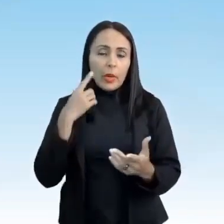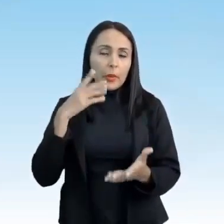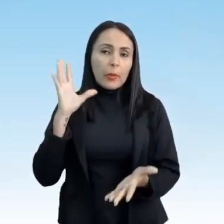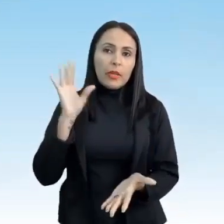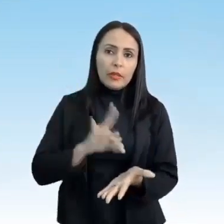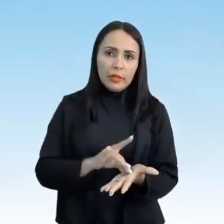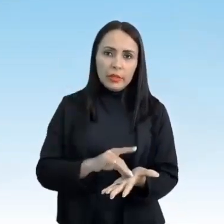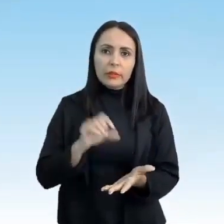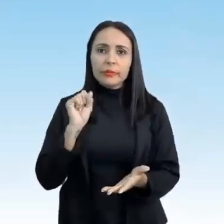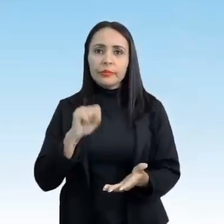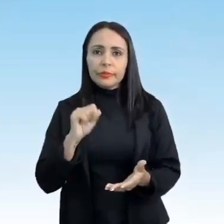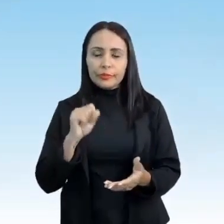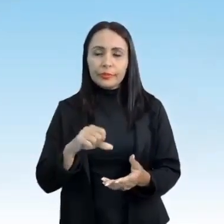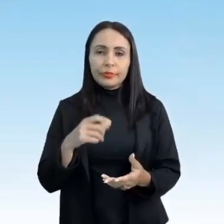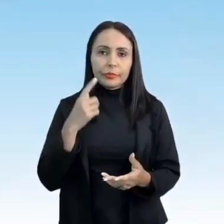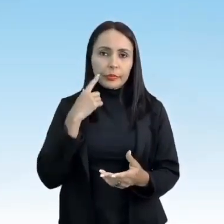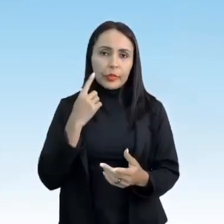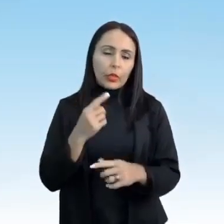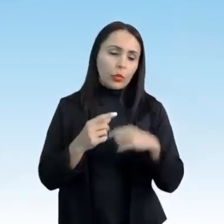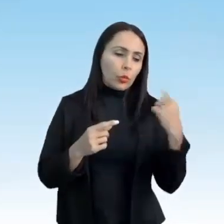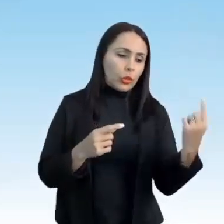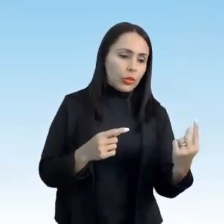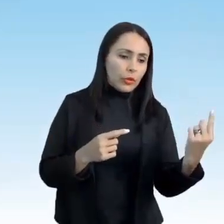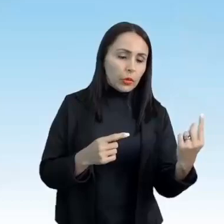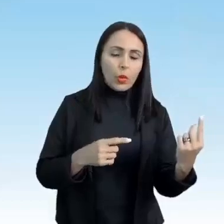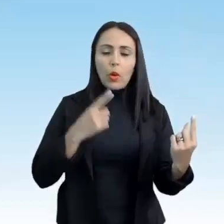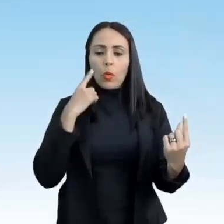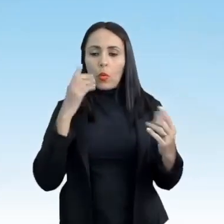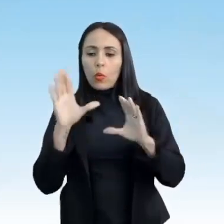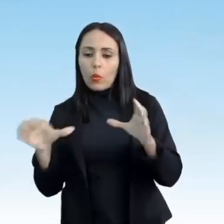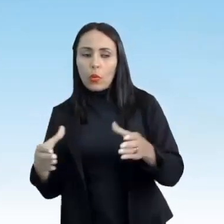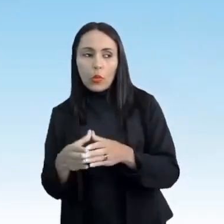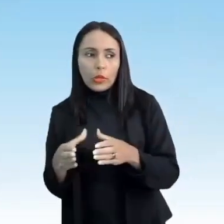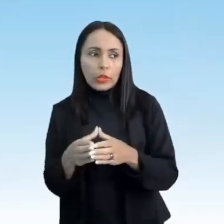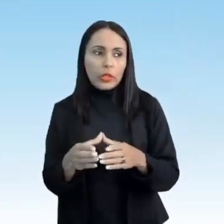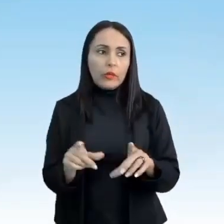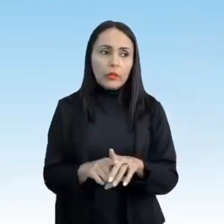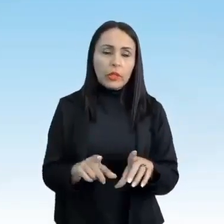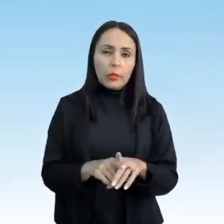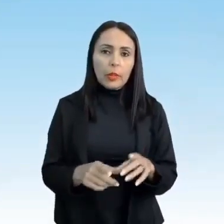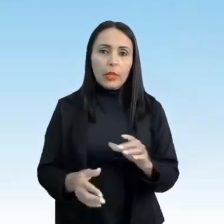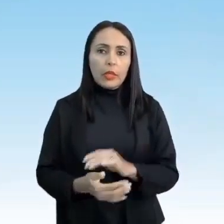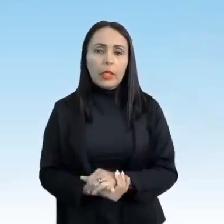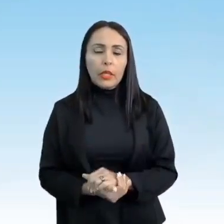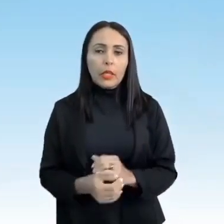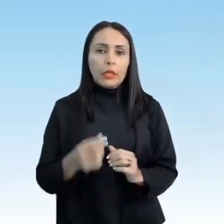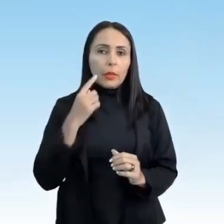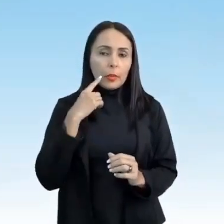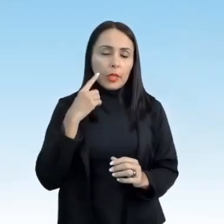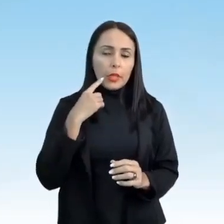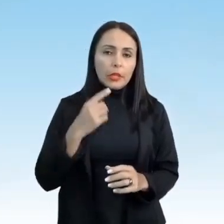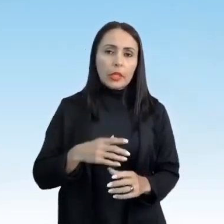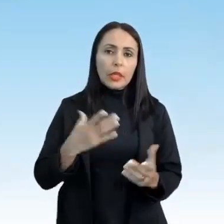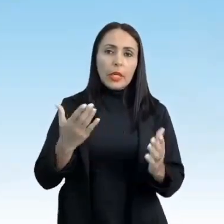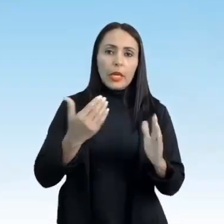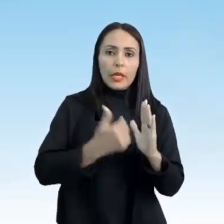que é tanto individual quanto coletivo. Esportes de rede e parede também,